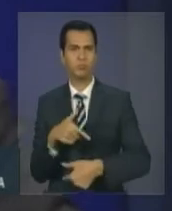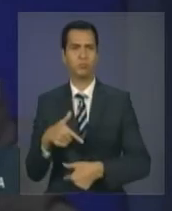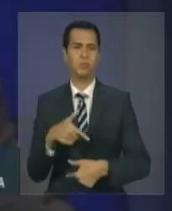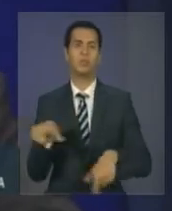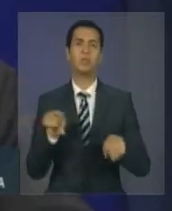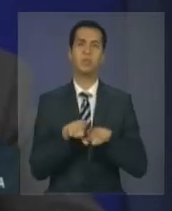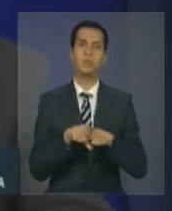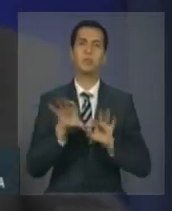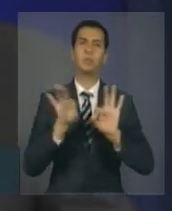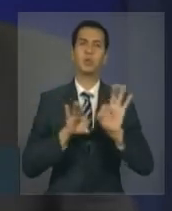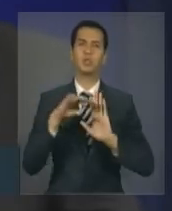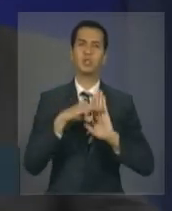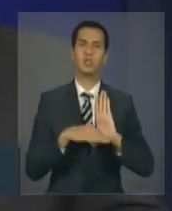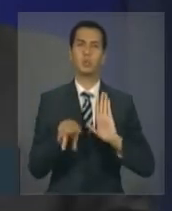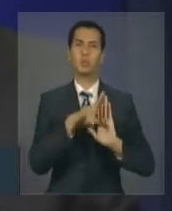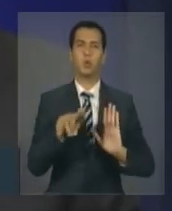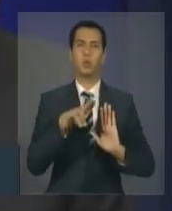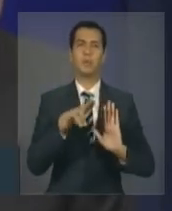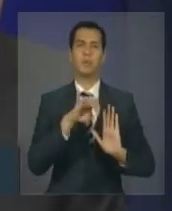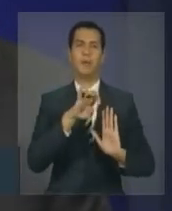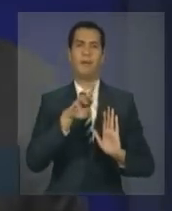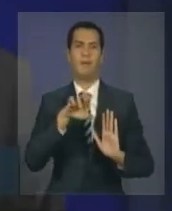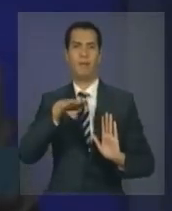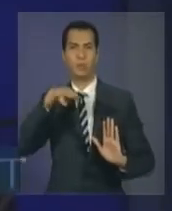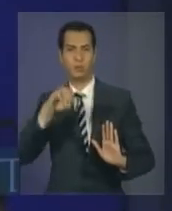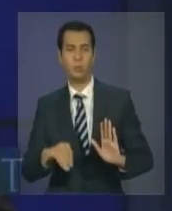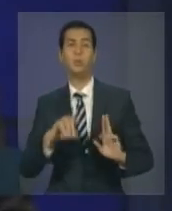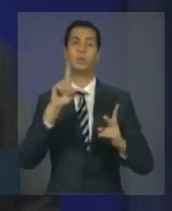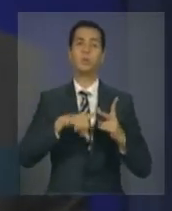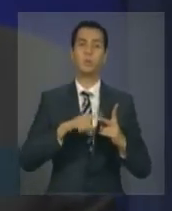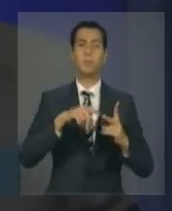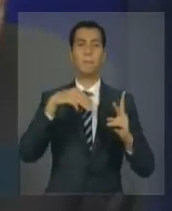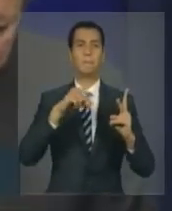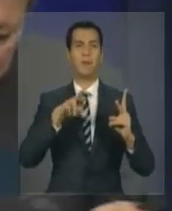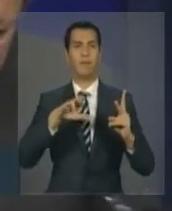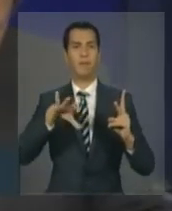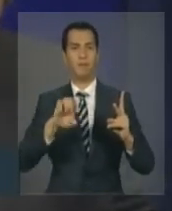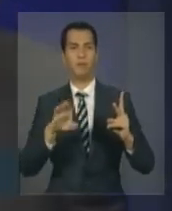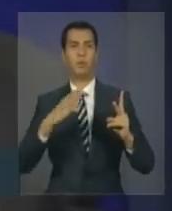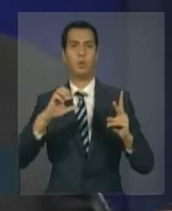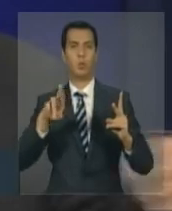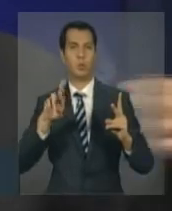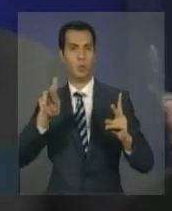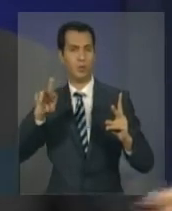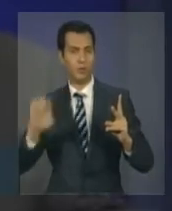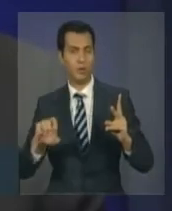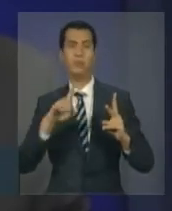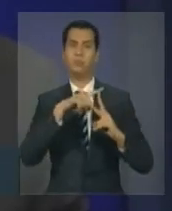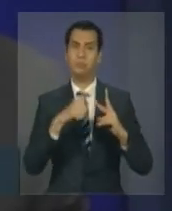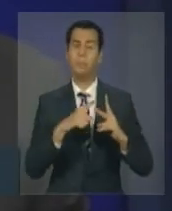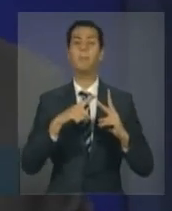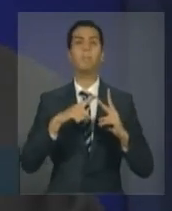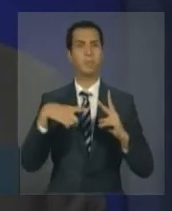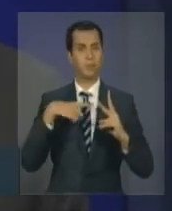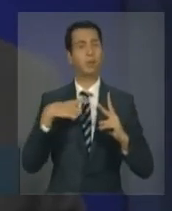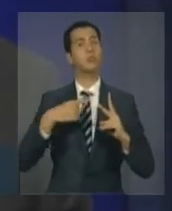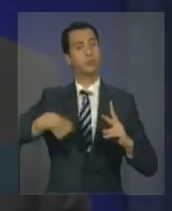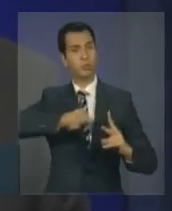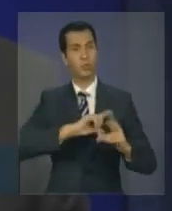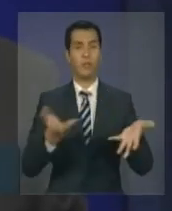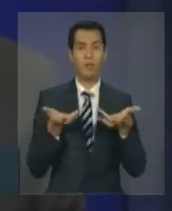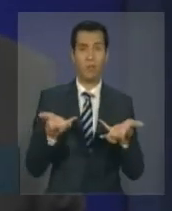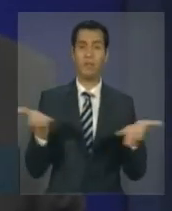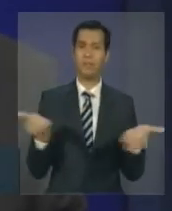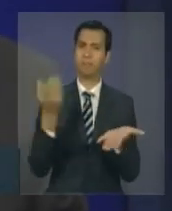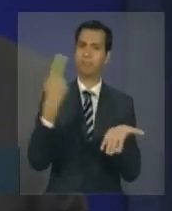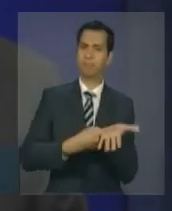Marie Curie. Mas estamos agora disponíveis para trabalhar com o Brasil de modo a garantir essa vinda de mais estudantes brasileiros para